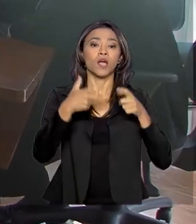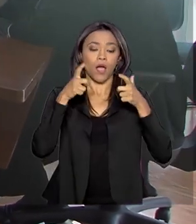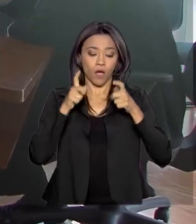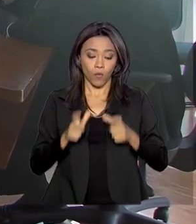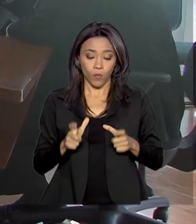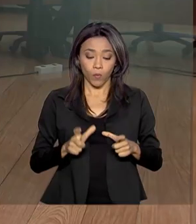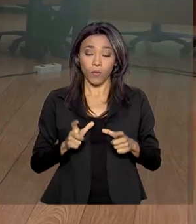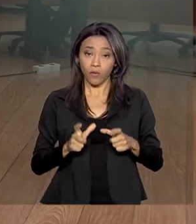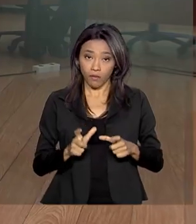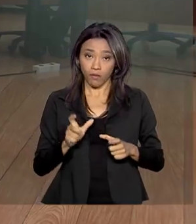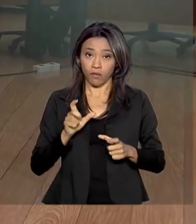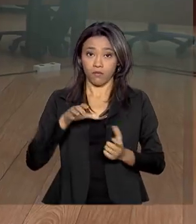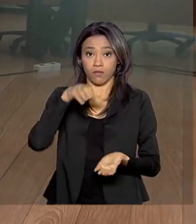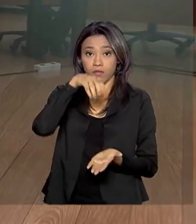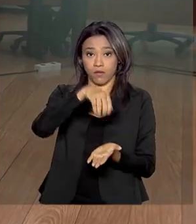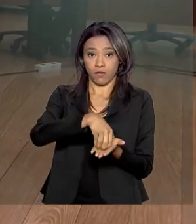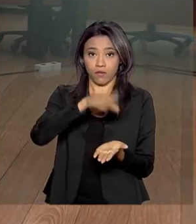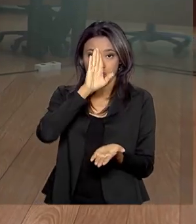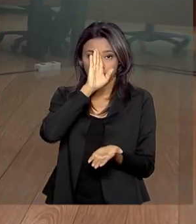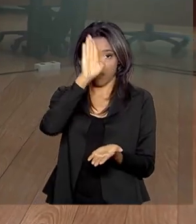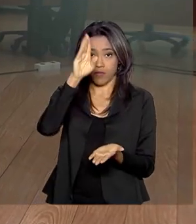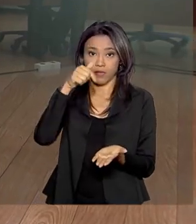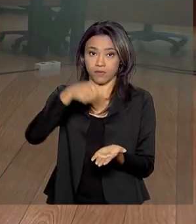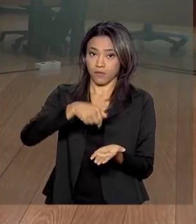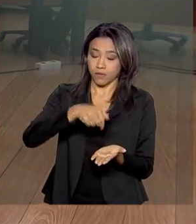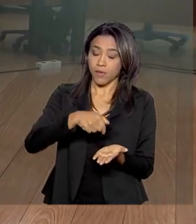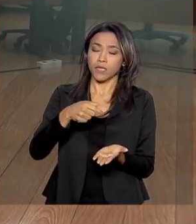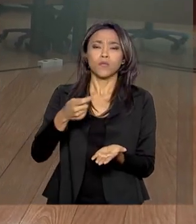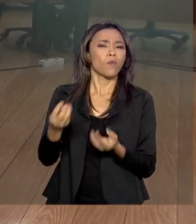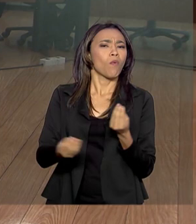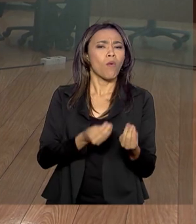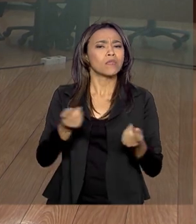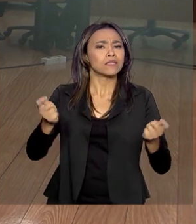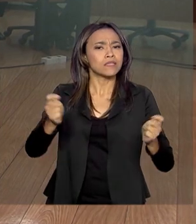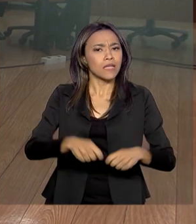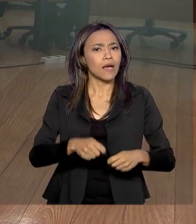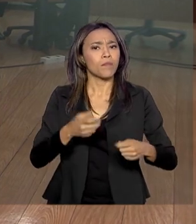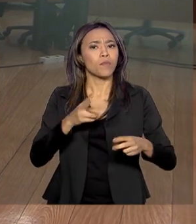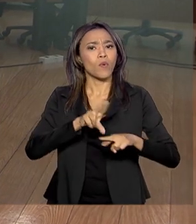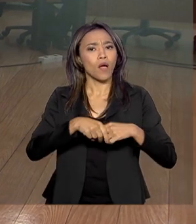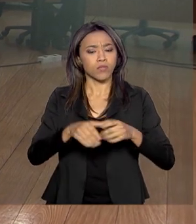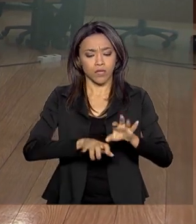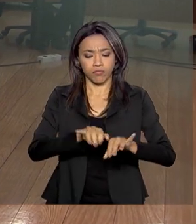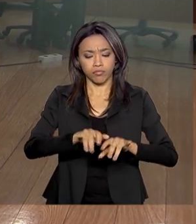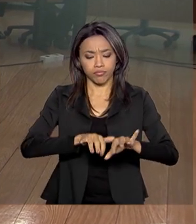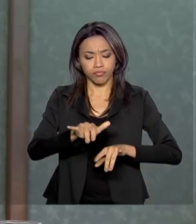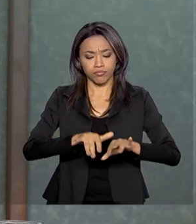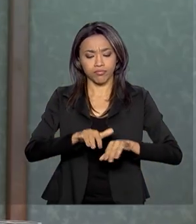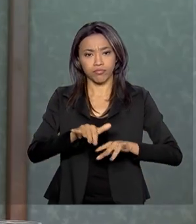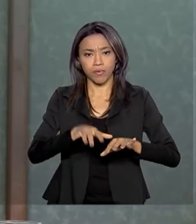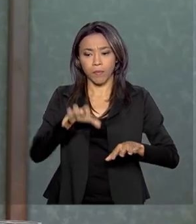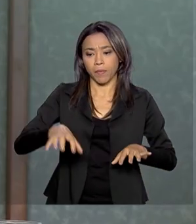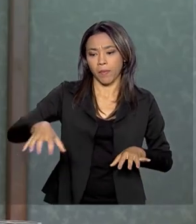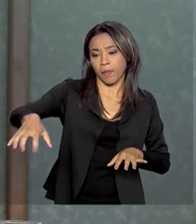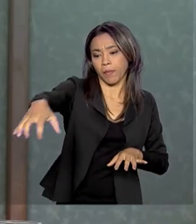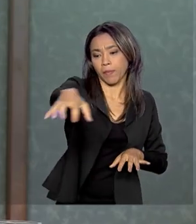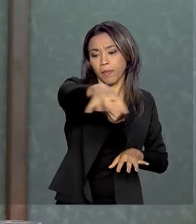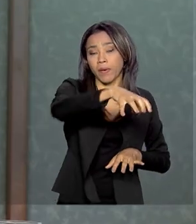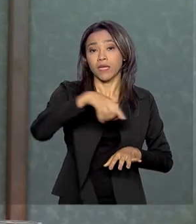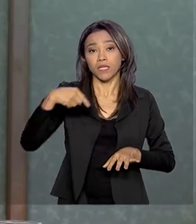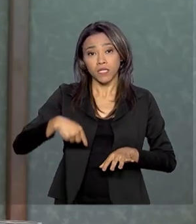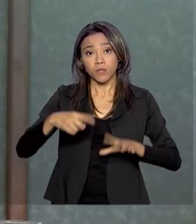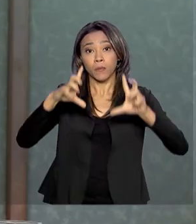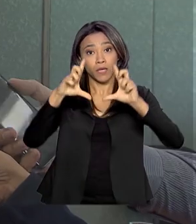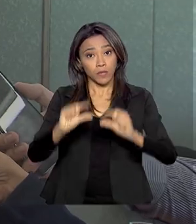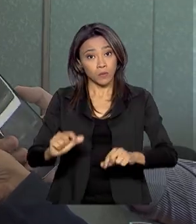localizada. O procedimento passou a ser possível com a integração digital das juntas comerciais, o que reduz tempo